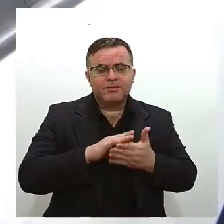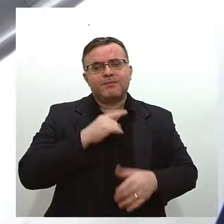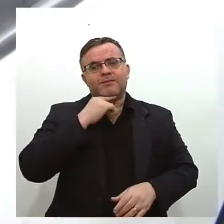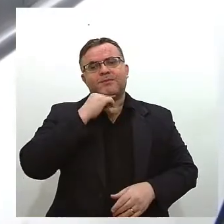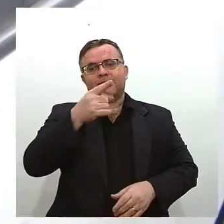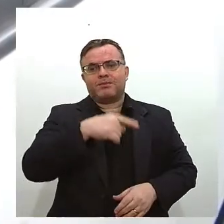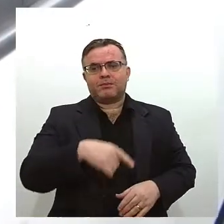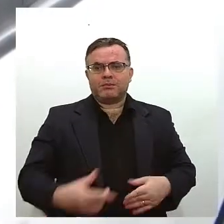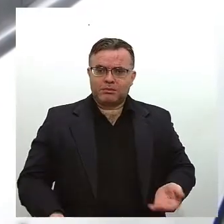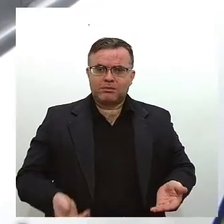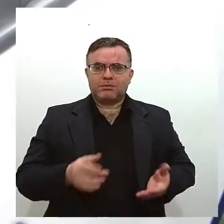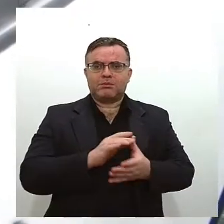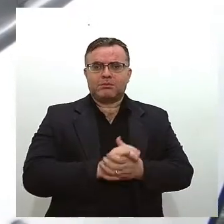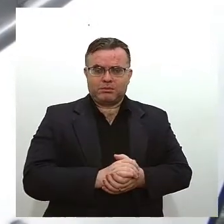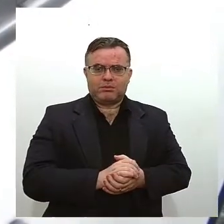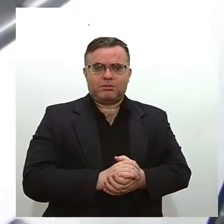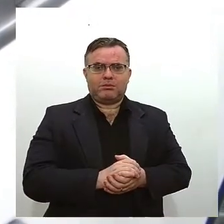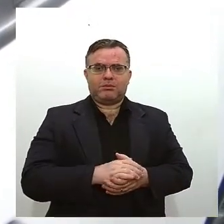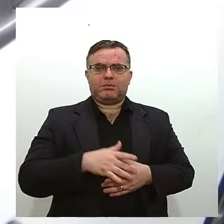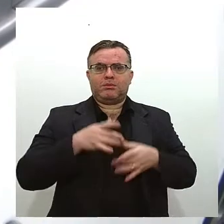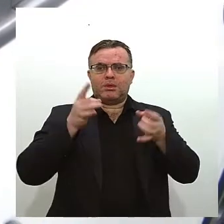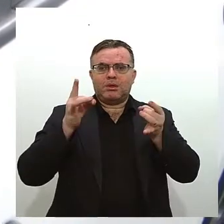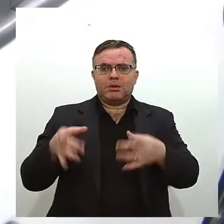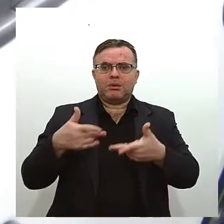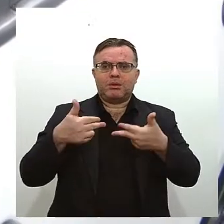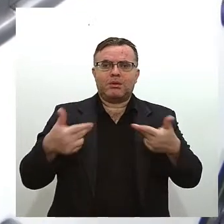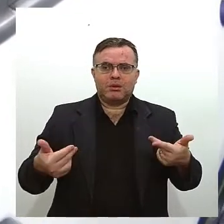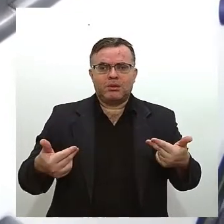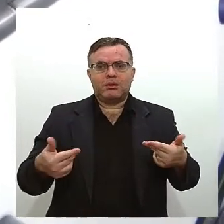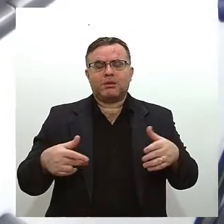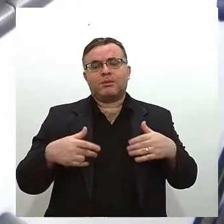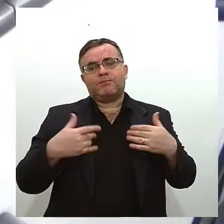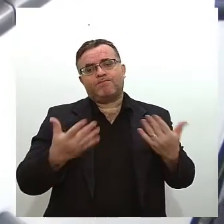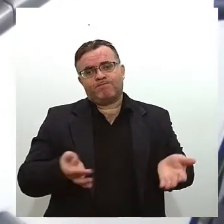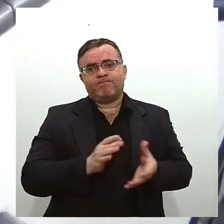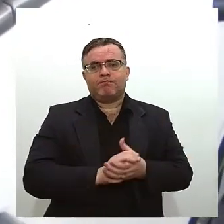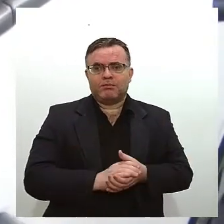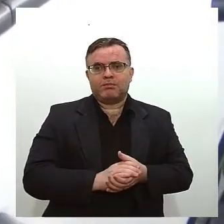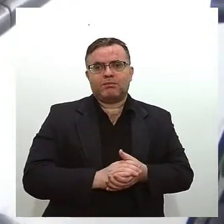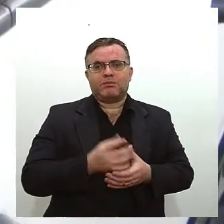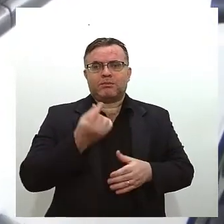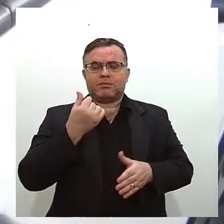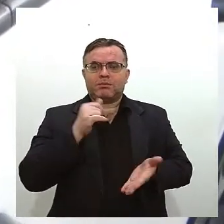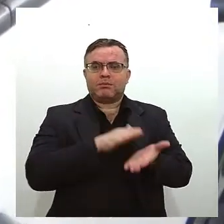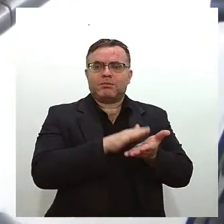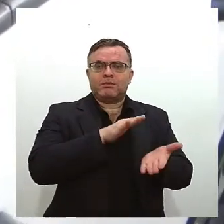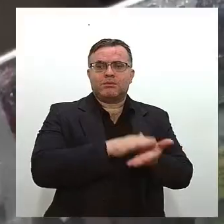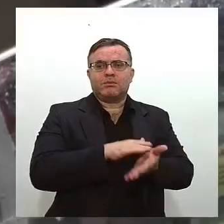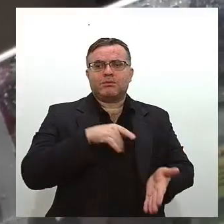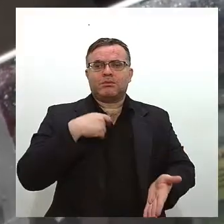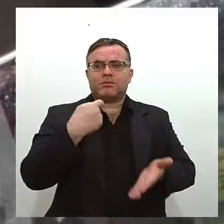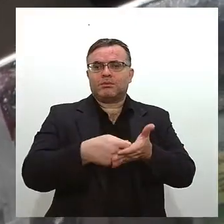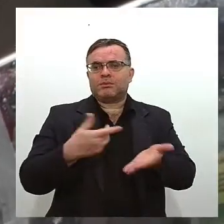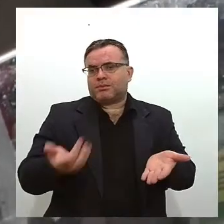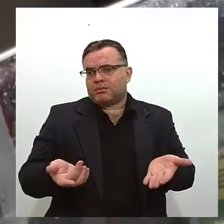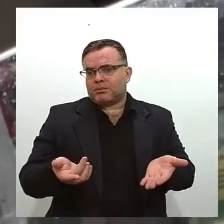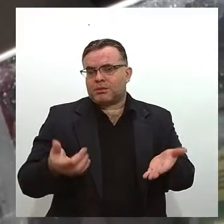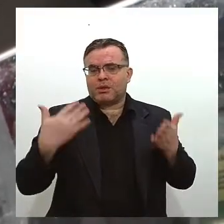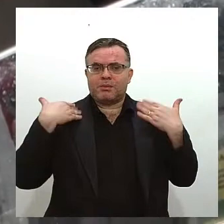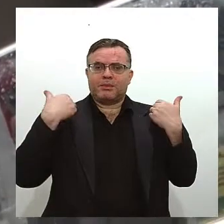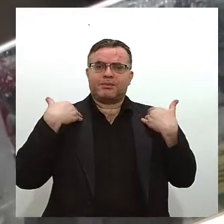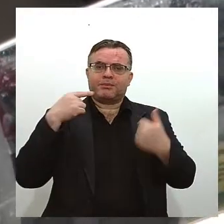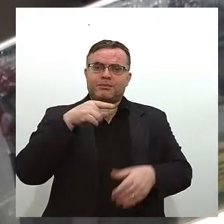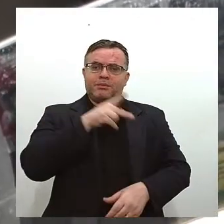abrindo mão de algumas coisas para ter um pouco de dinheiro para botar um pouco de combustível para sair para o nosso lazer. Essa professora